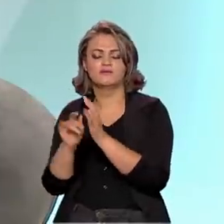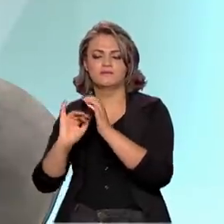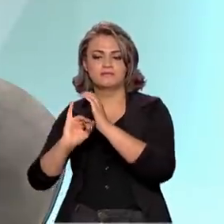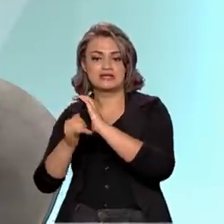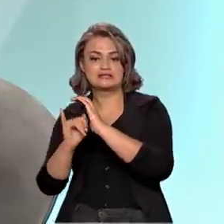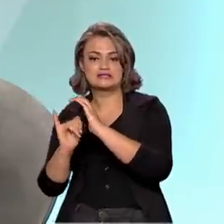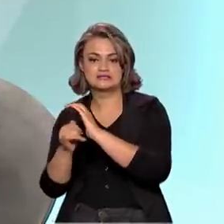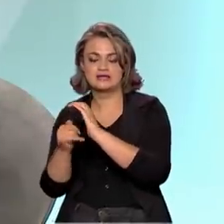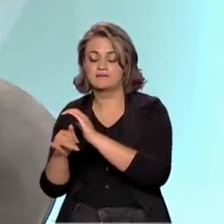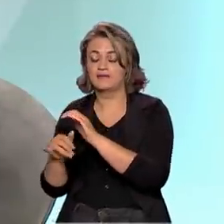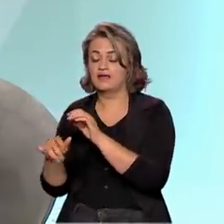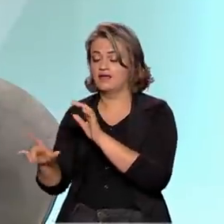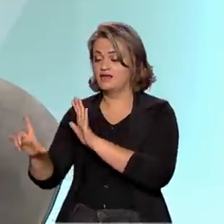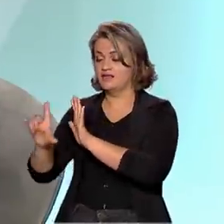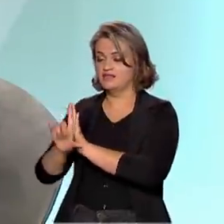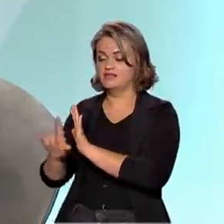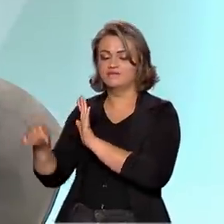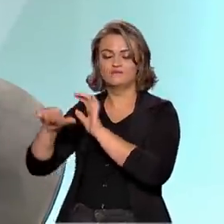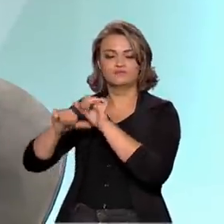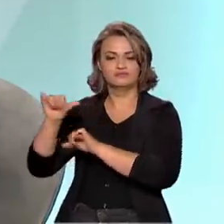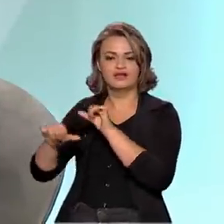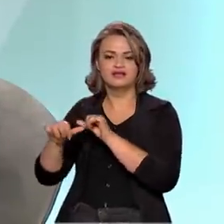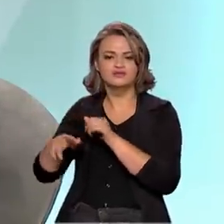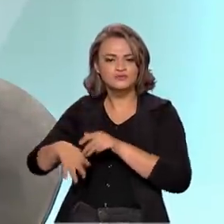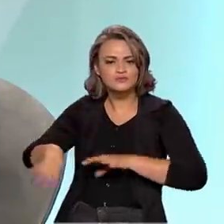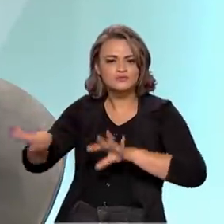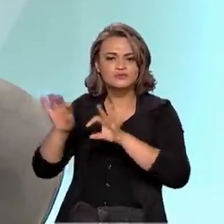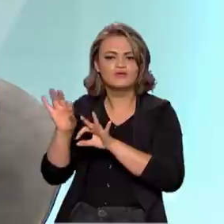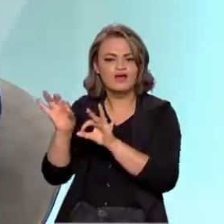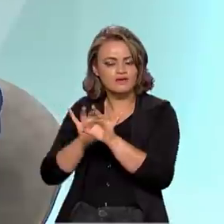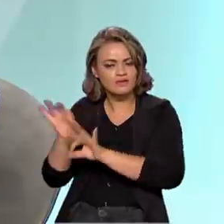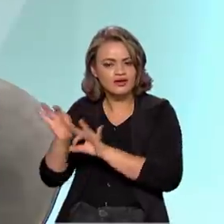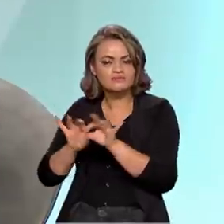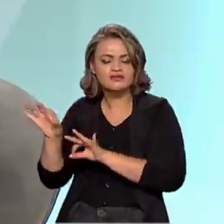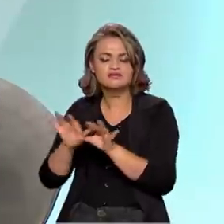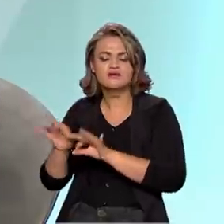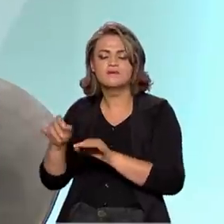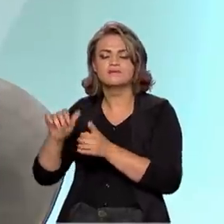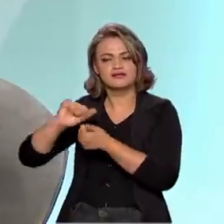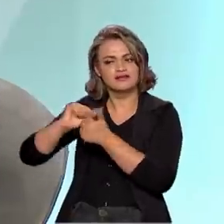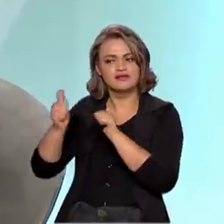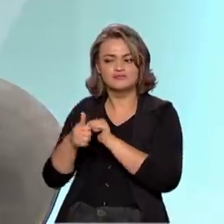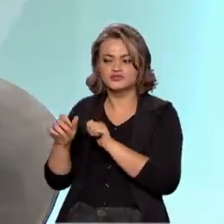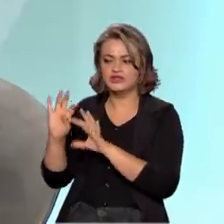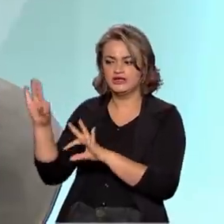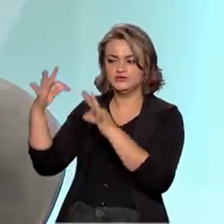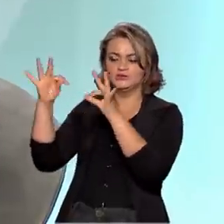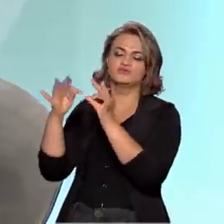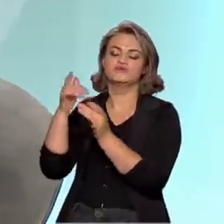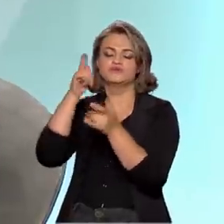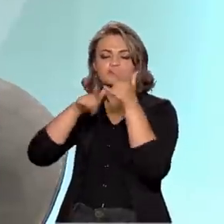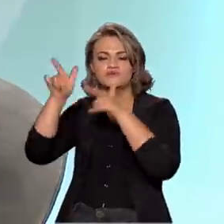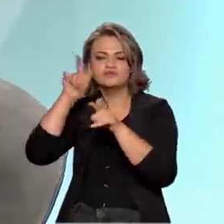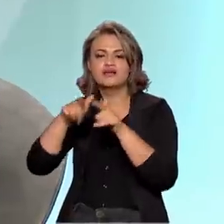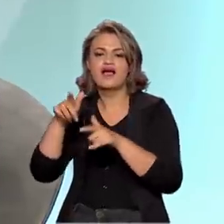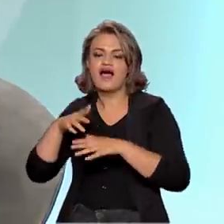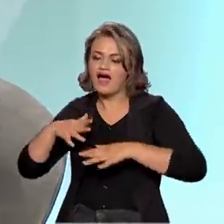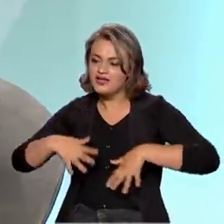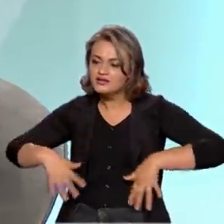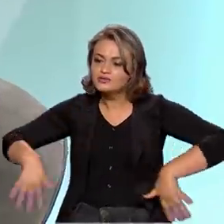E a mudança da legislação no Brasil, toda a parte regulatória, para que se adapte ao que existe mais moderno no mundo e a gente possa operar